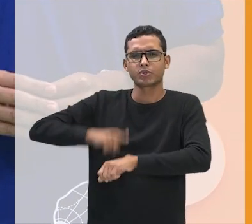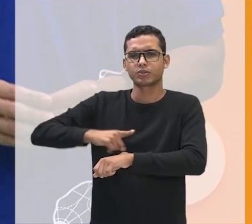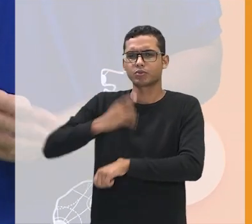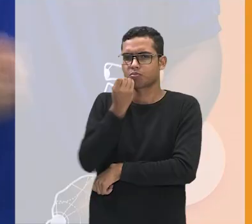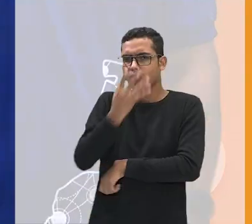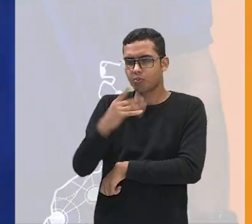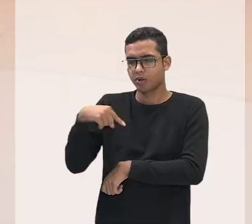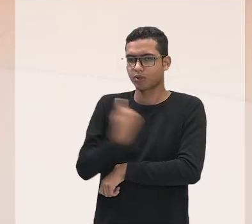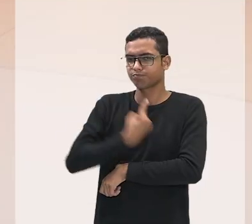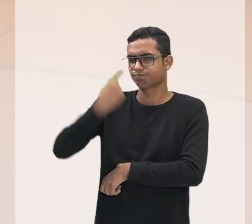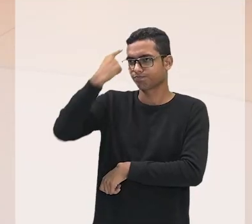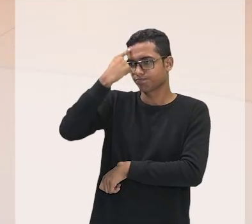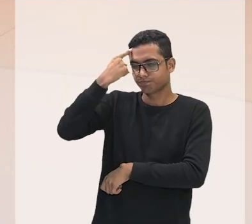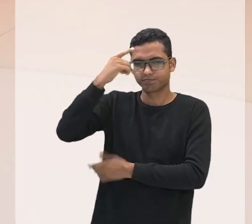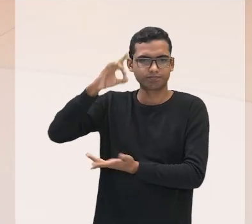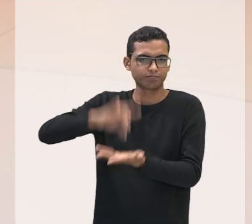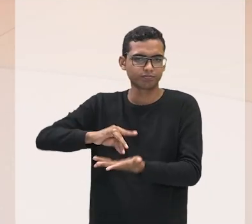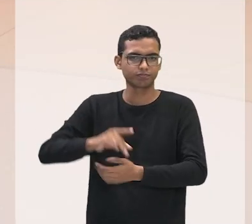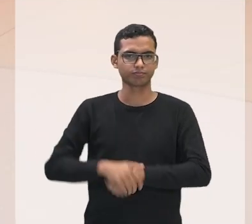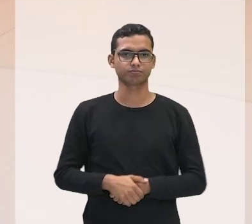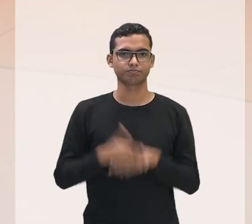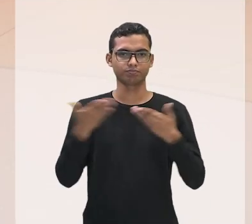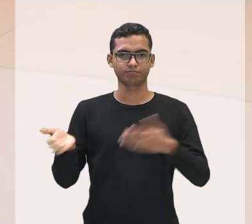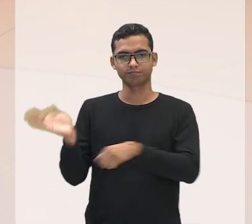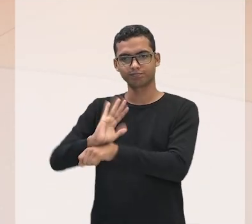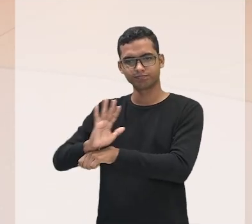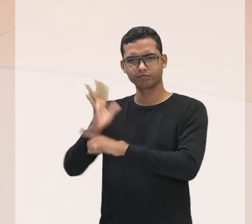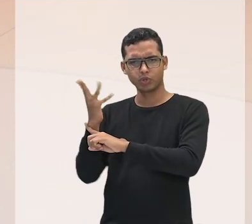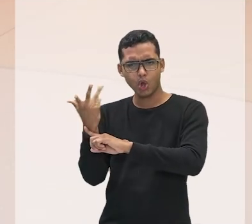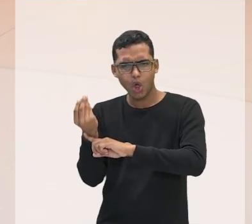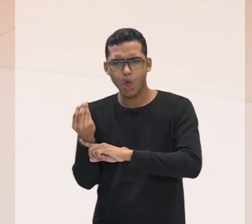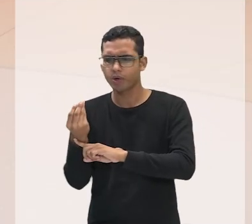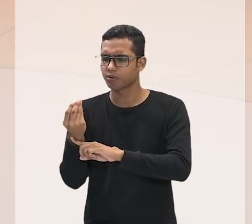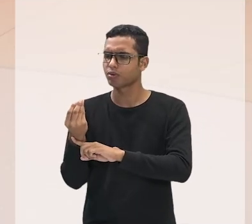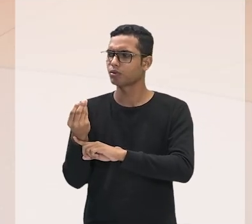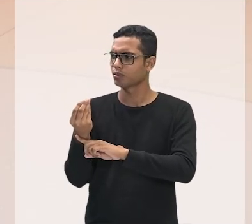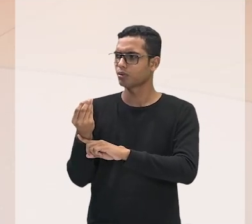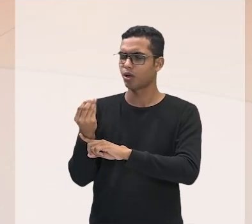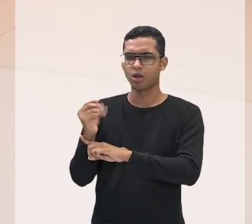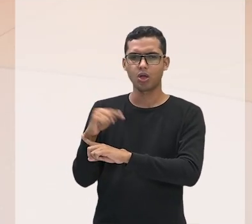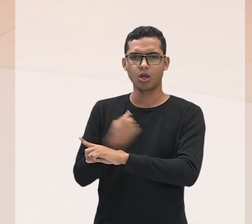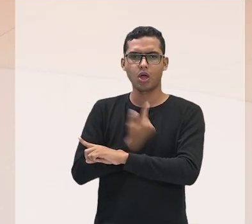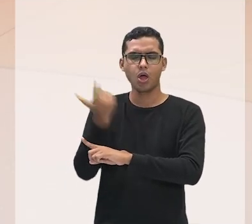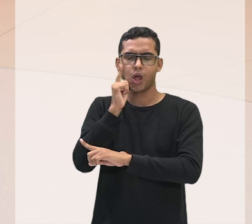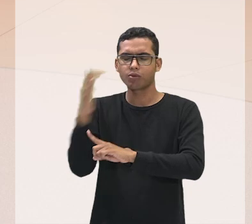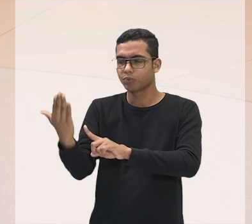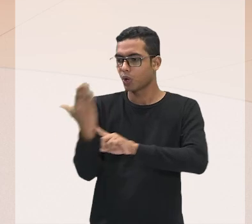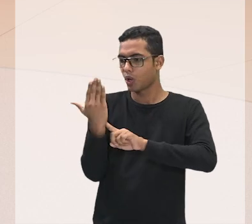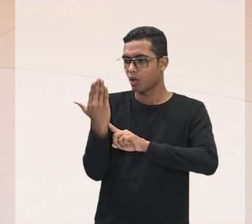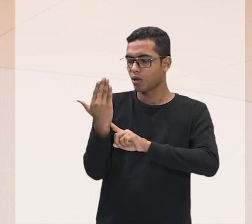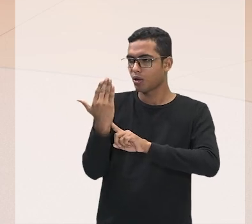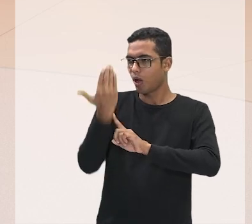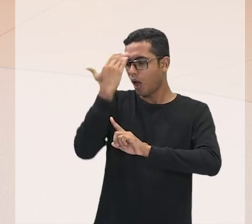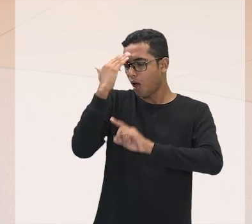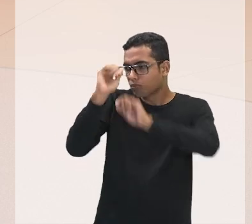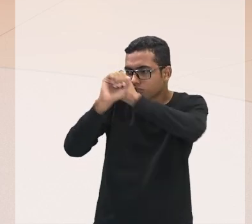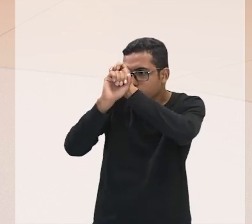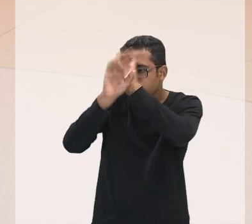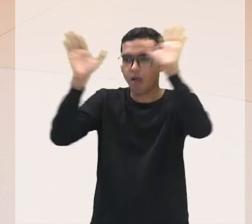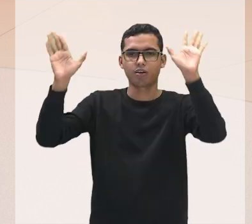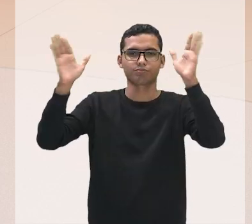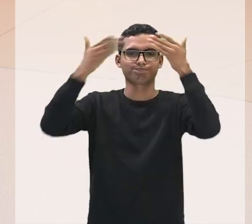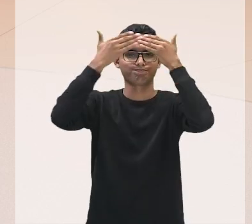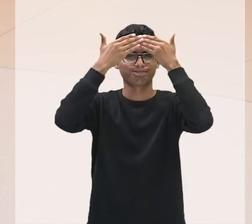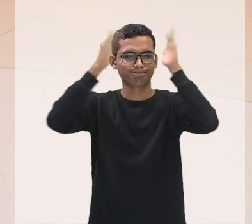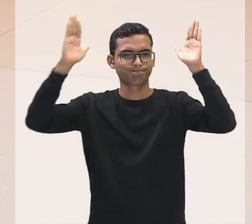refletir pessoal o cinema a arte em geral ela faz a gente abrir a mente sobre essas situações